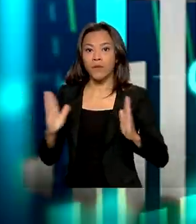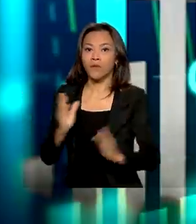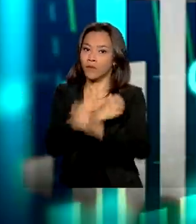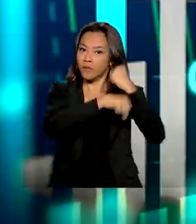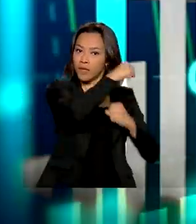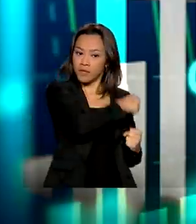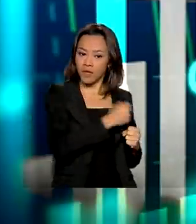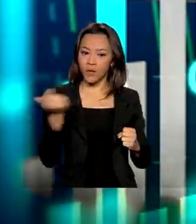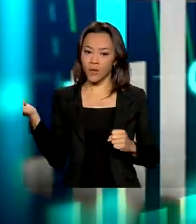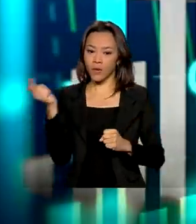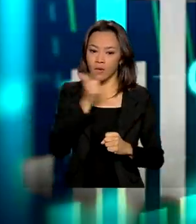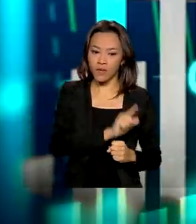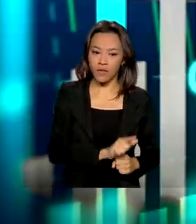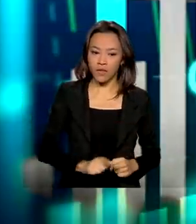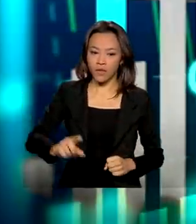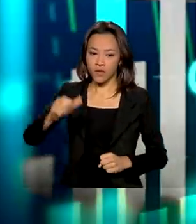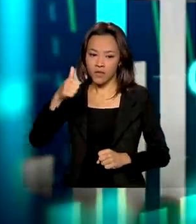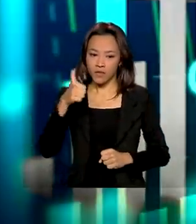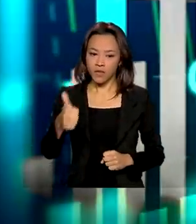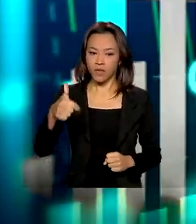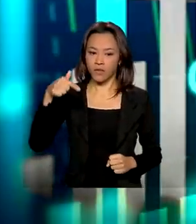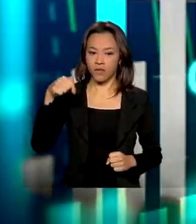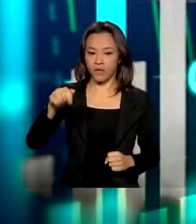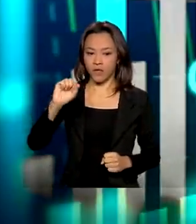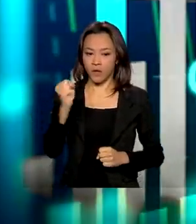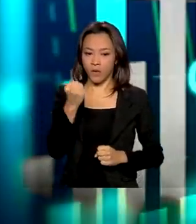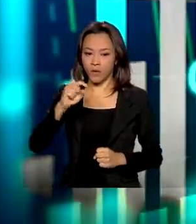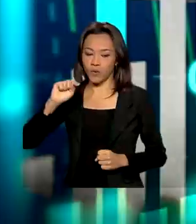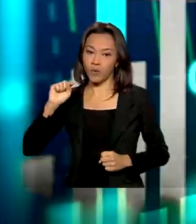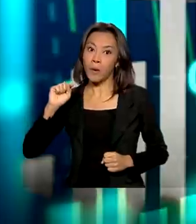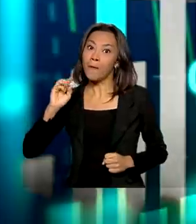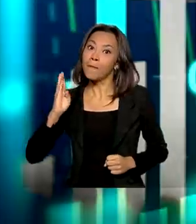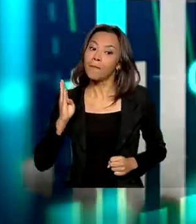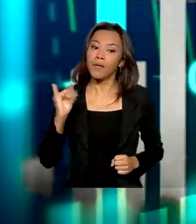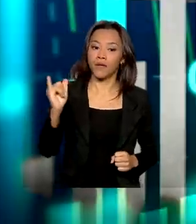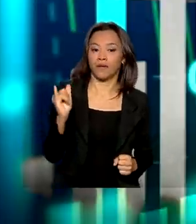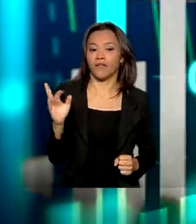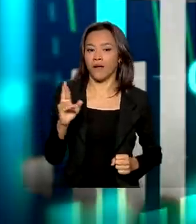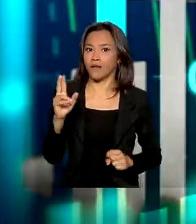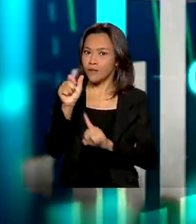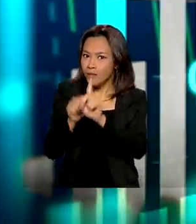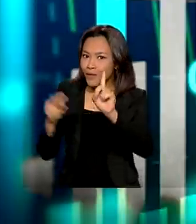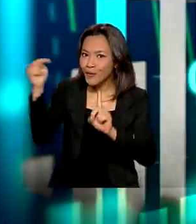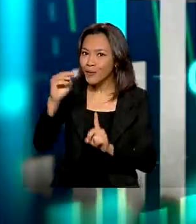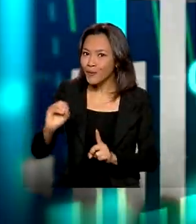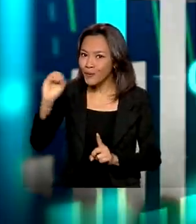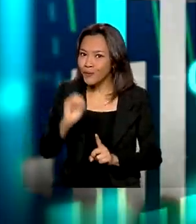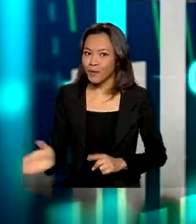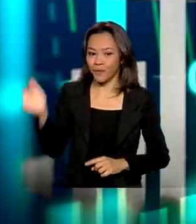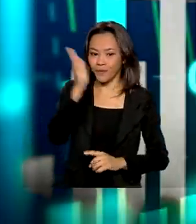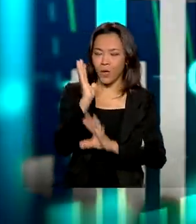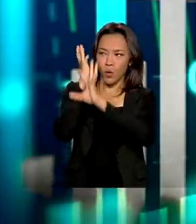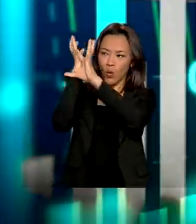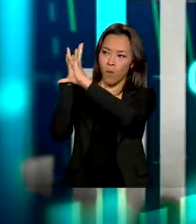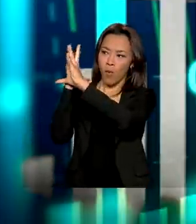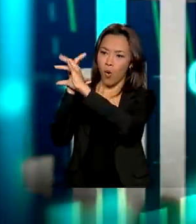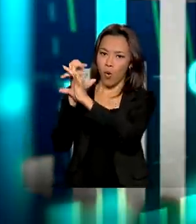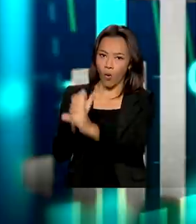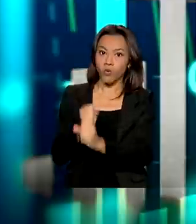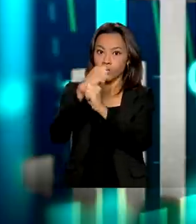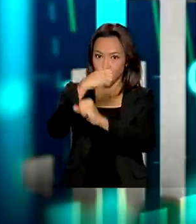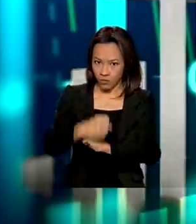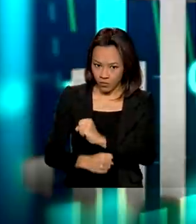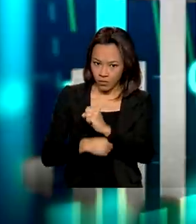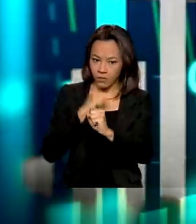Atingindo então 178,7 bilhões de reais, apenas no mês de outubro. Já o acumulado do ano está em 1